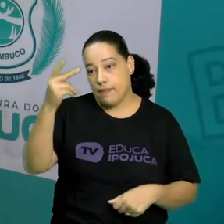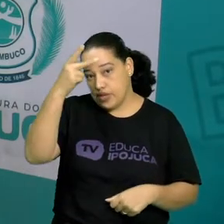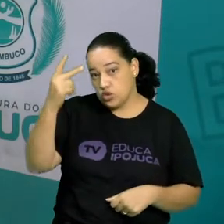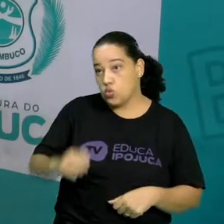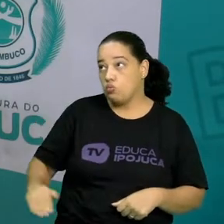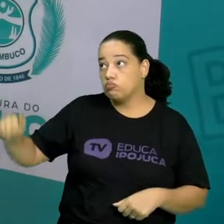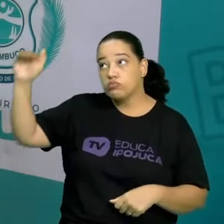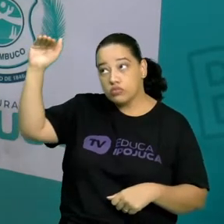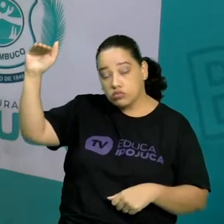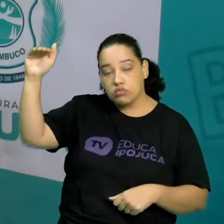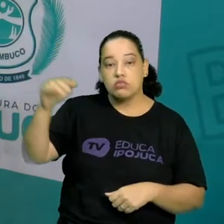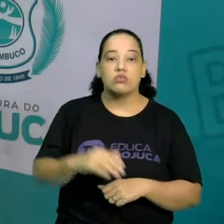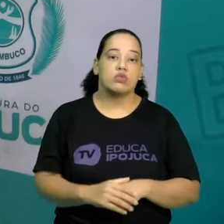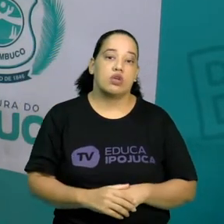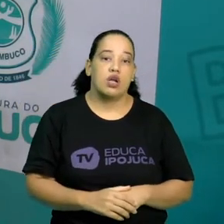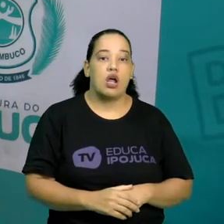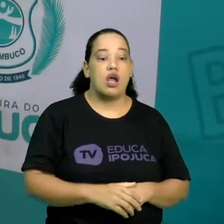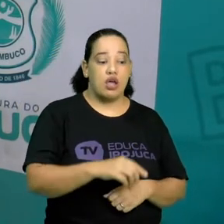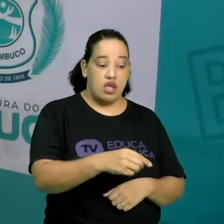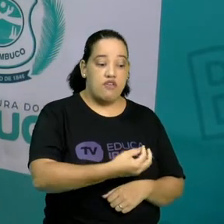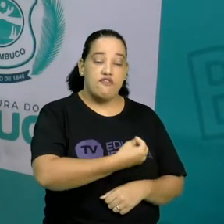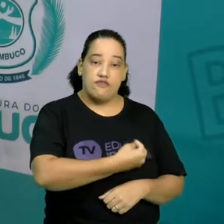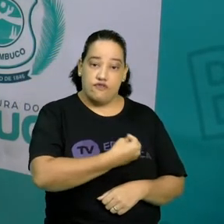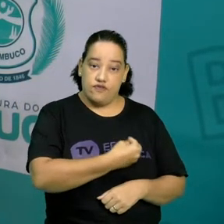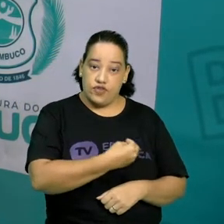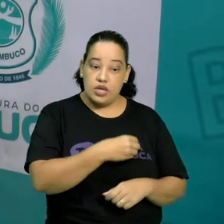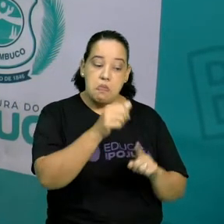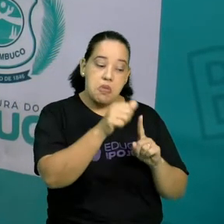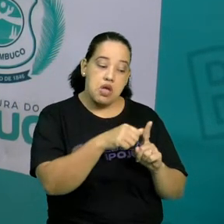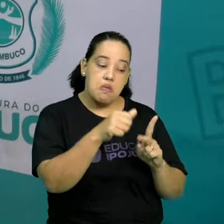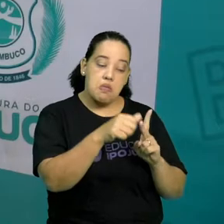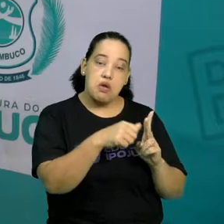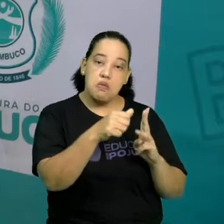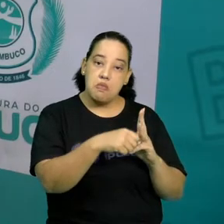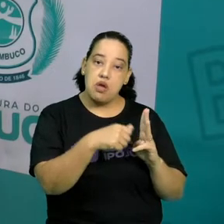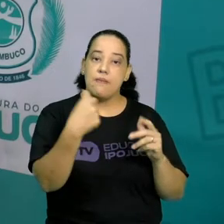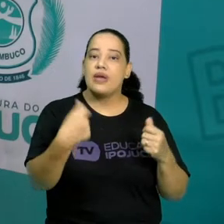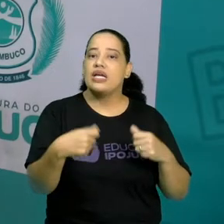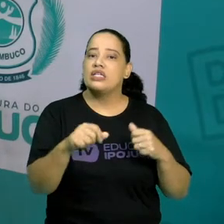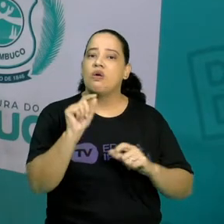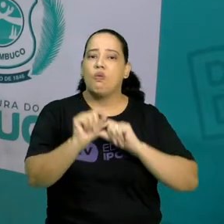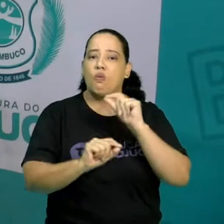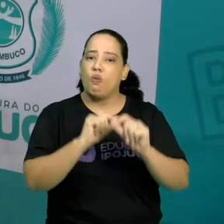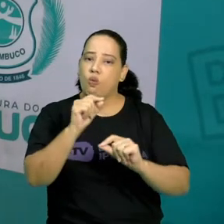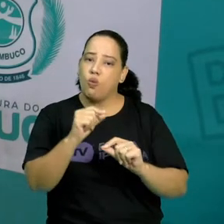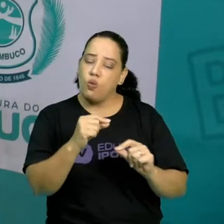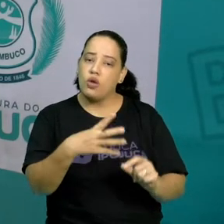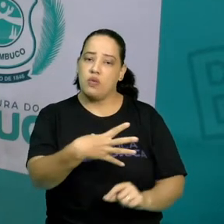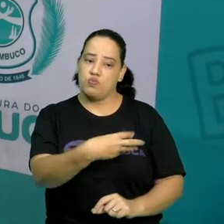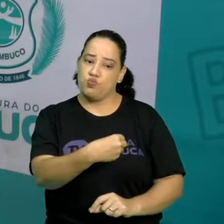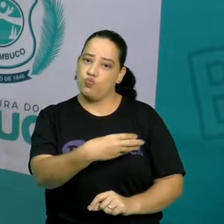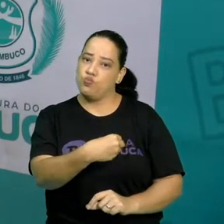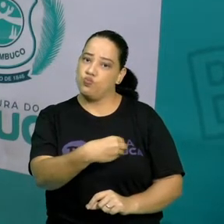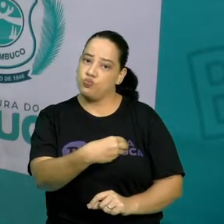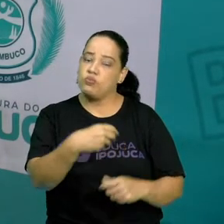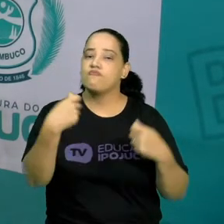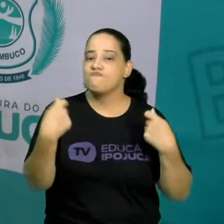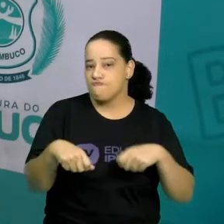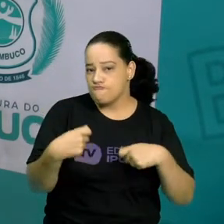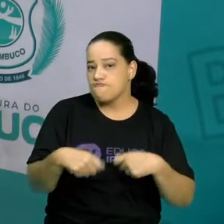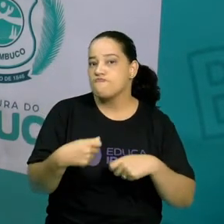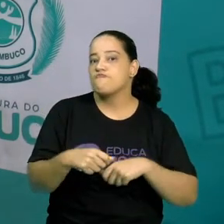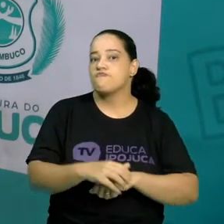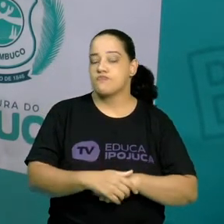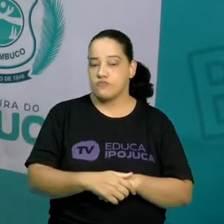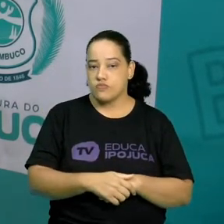primeiros meses de vida de um bebê, ele se alimenta do leite materno. E enquanto